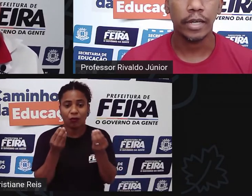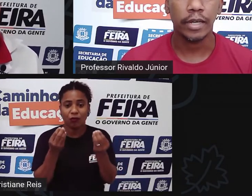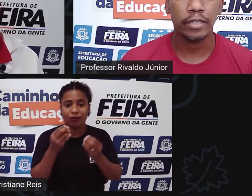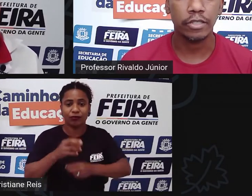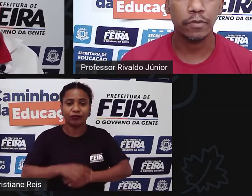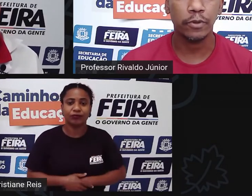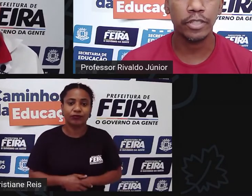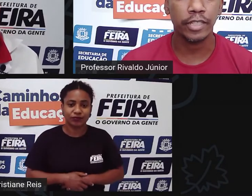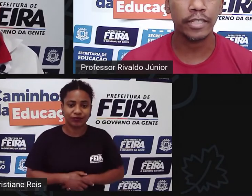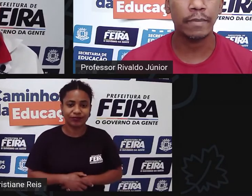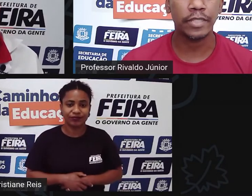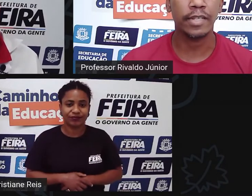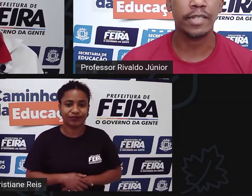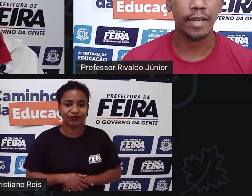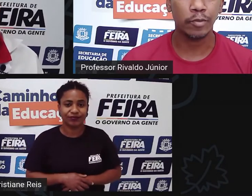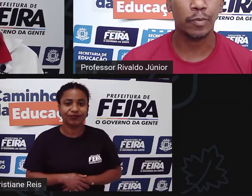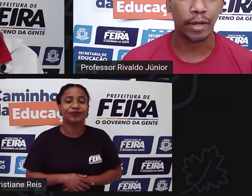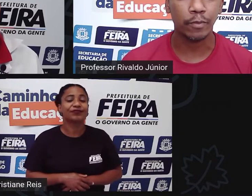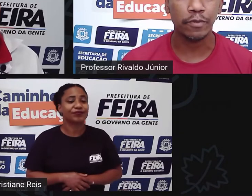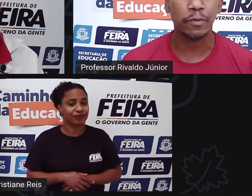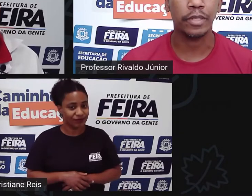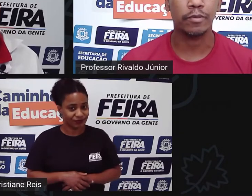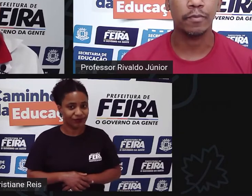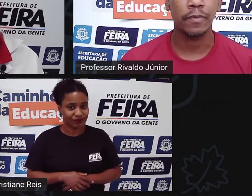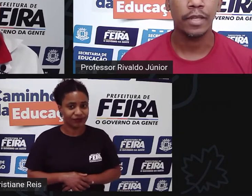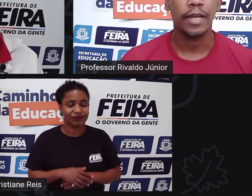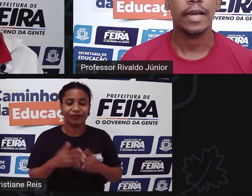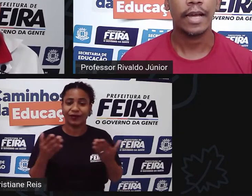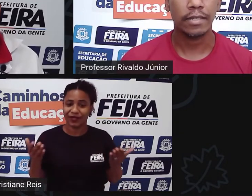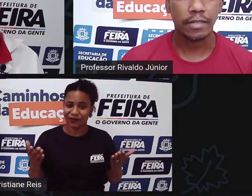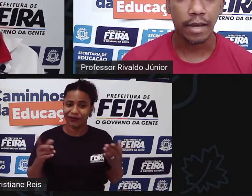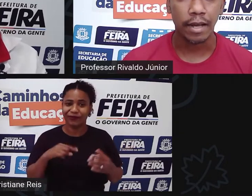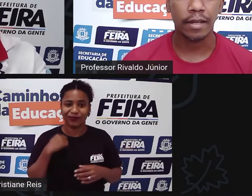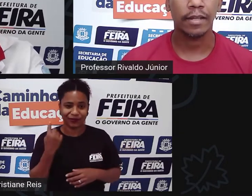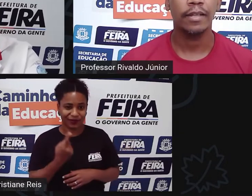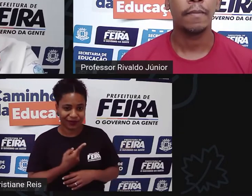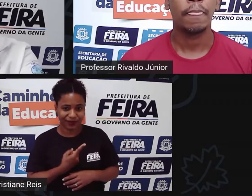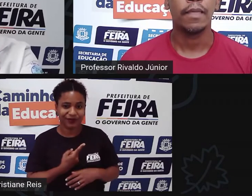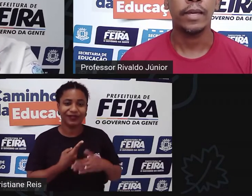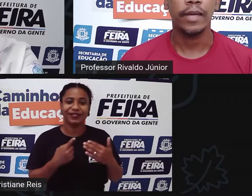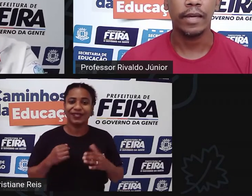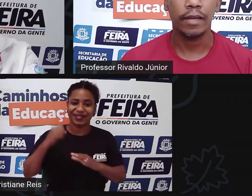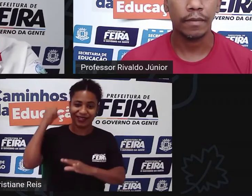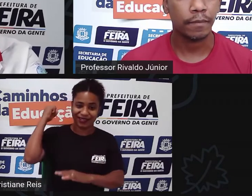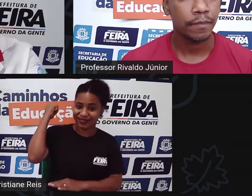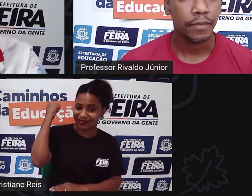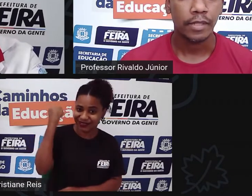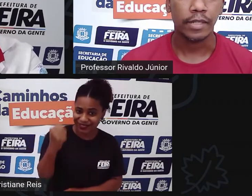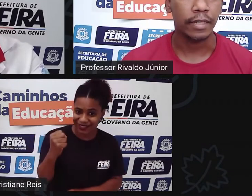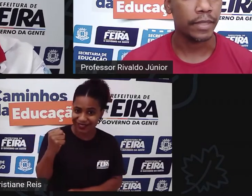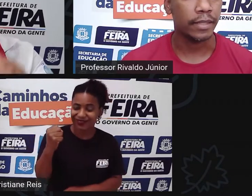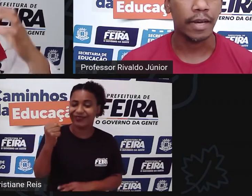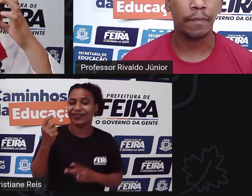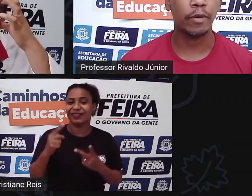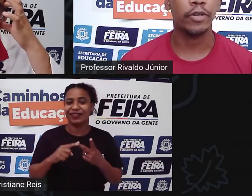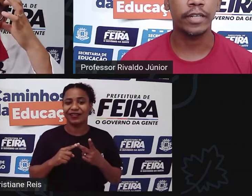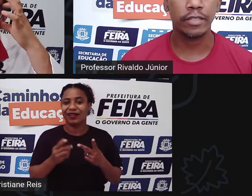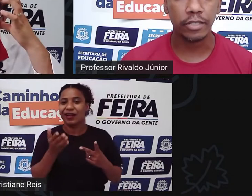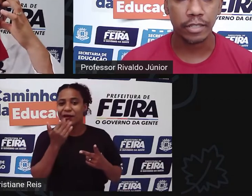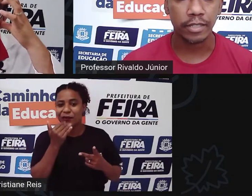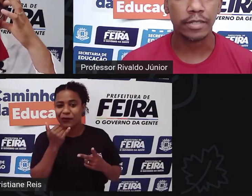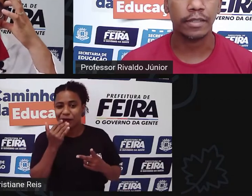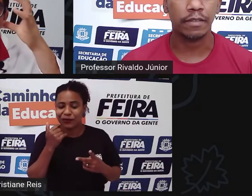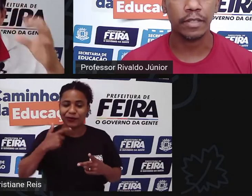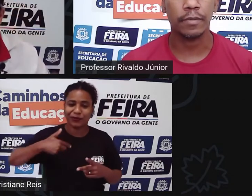A gente foi geneticamente desenhado para o movimento. Caçar, se alimentar, percorrer